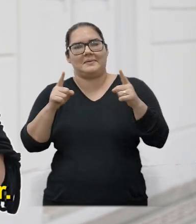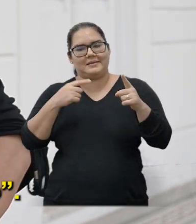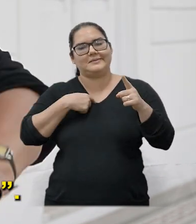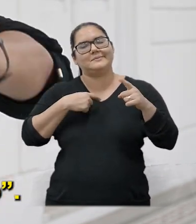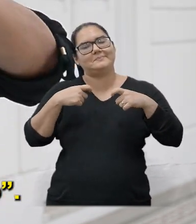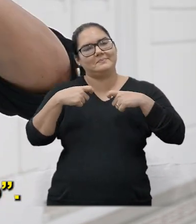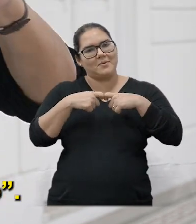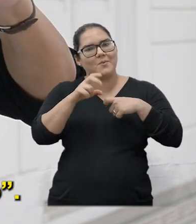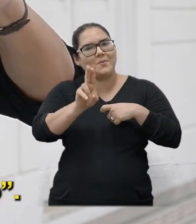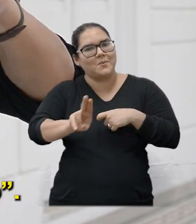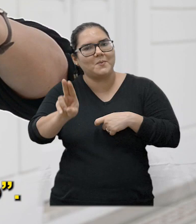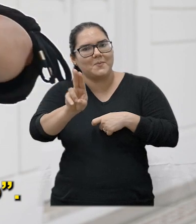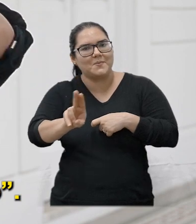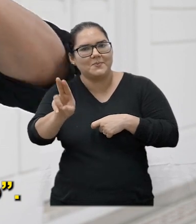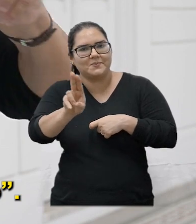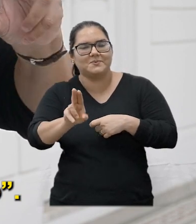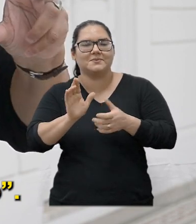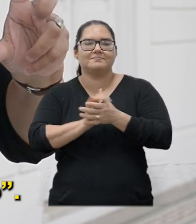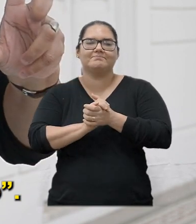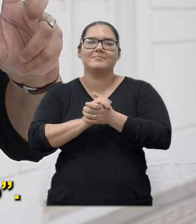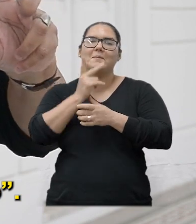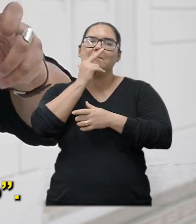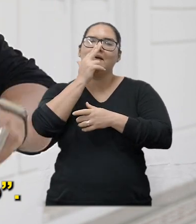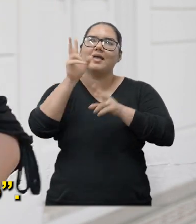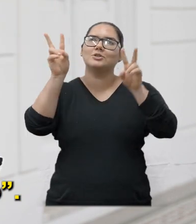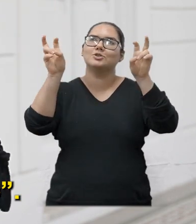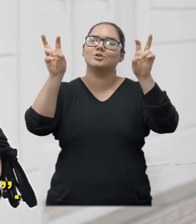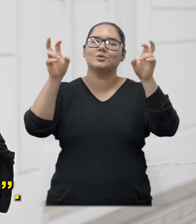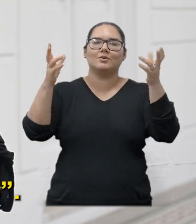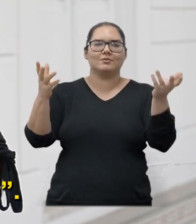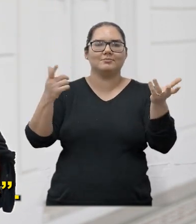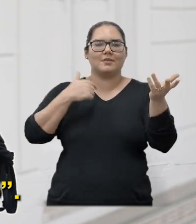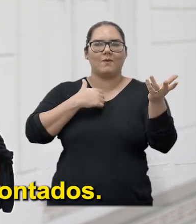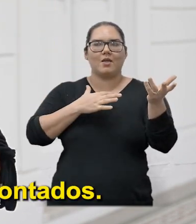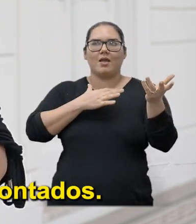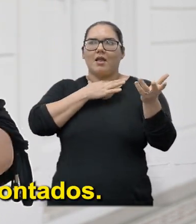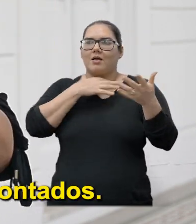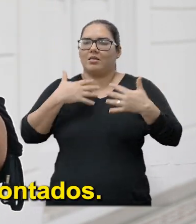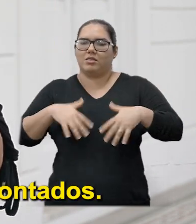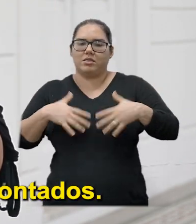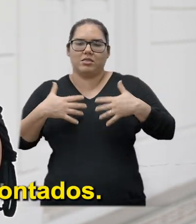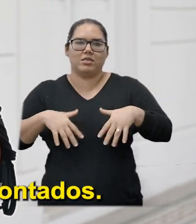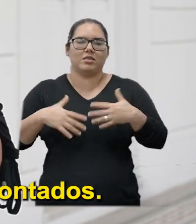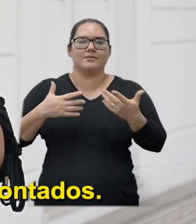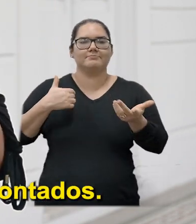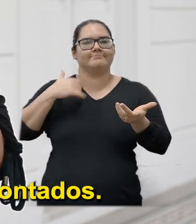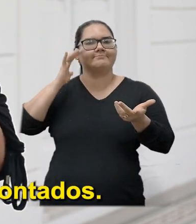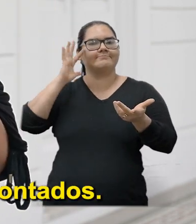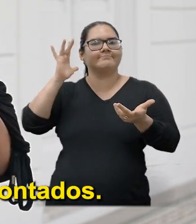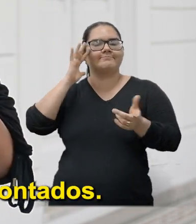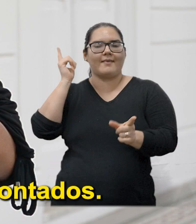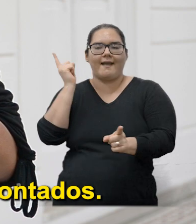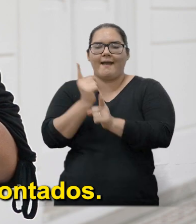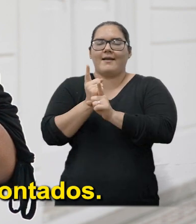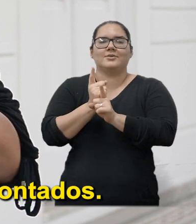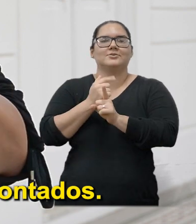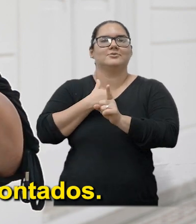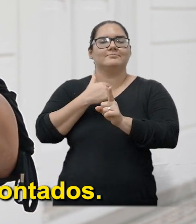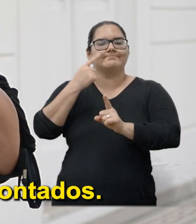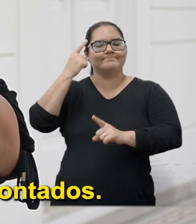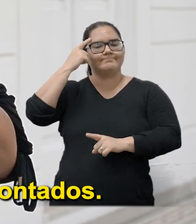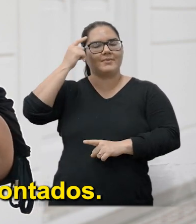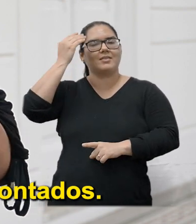Aí aparece Aquele título Crise no paraíso Compreendi Que os dias Daquela meia